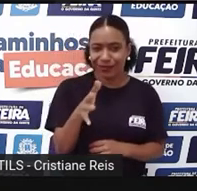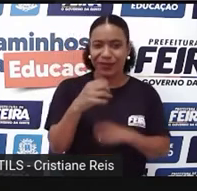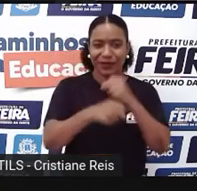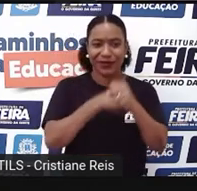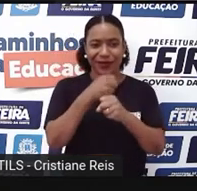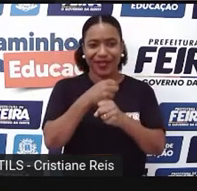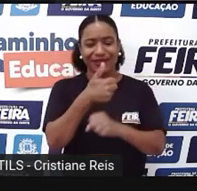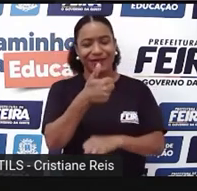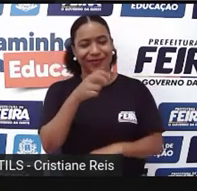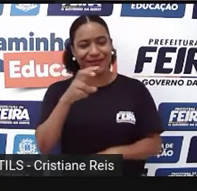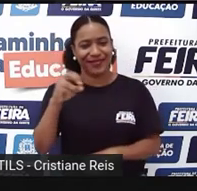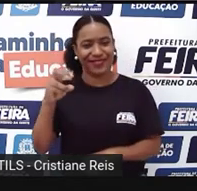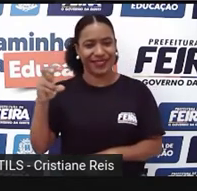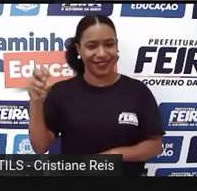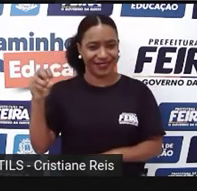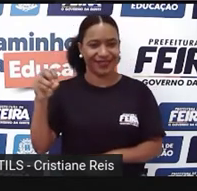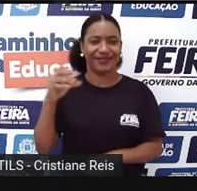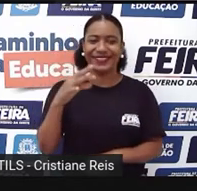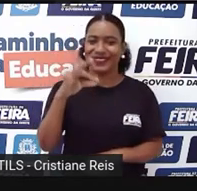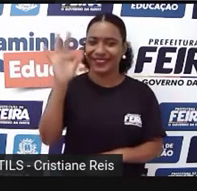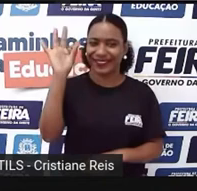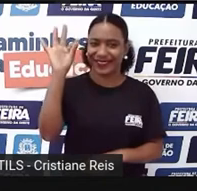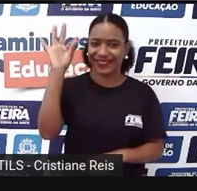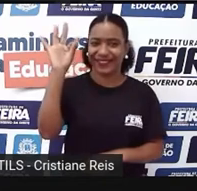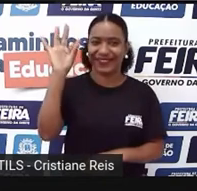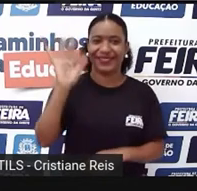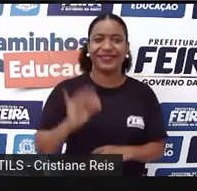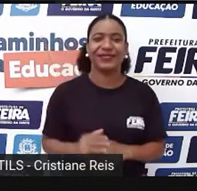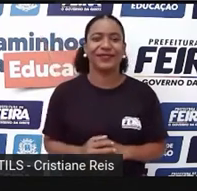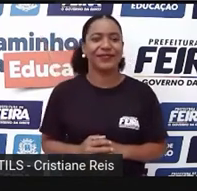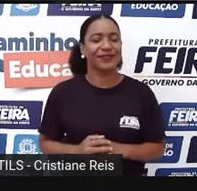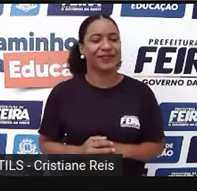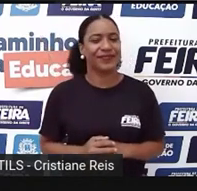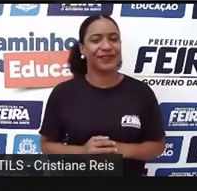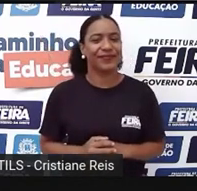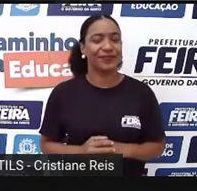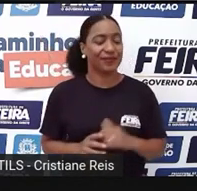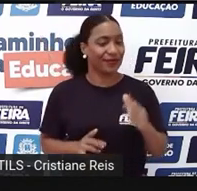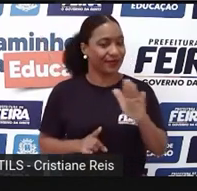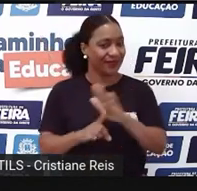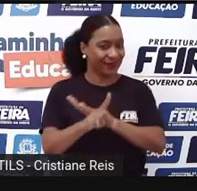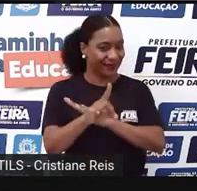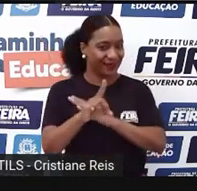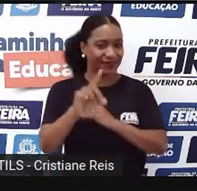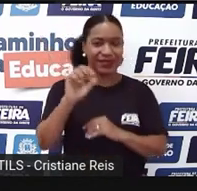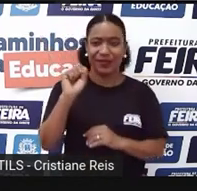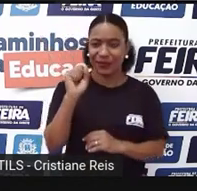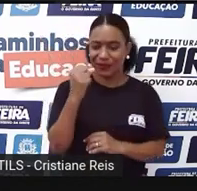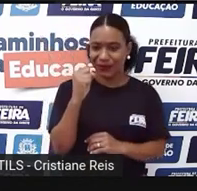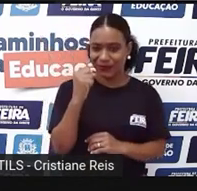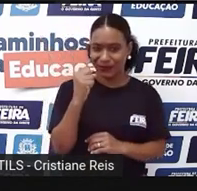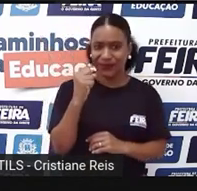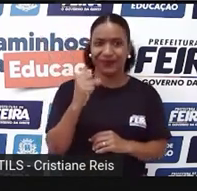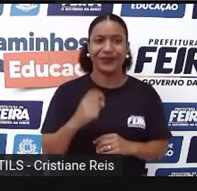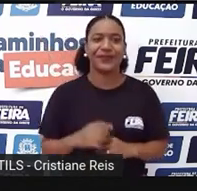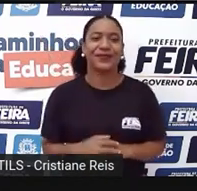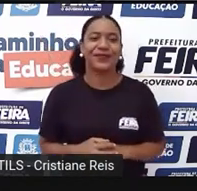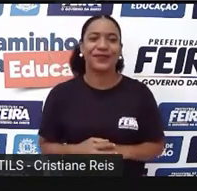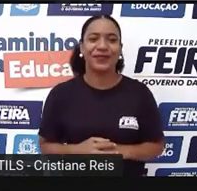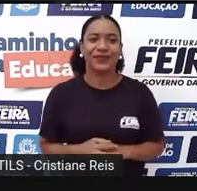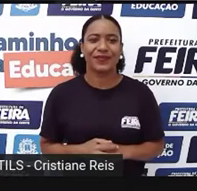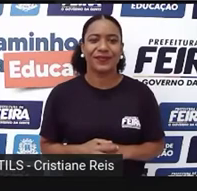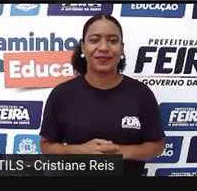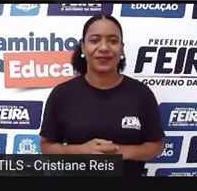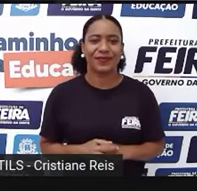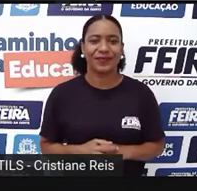ano E agora Number 8 What